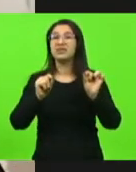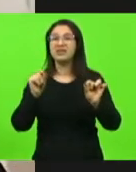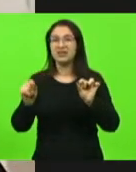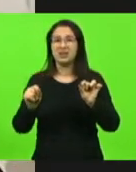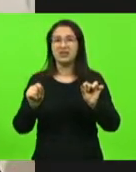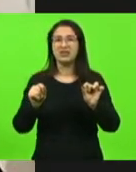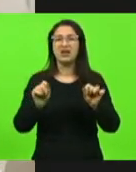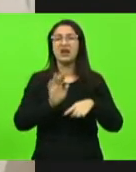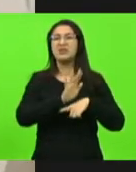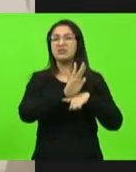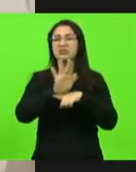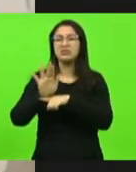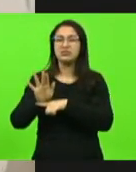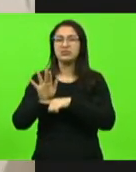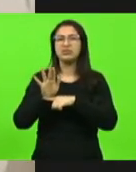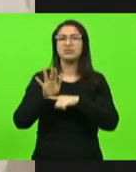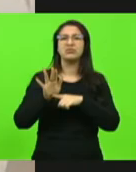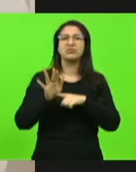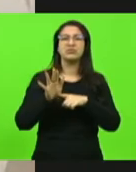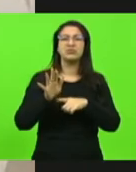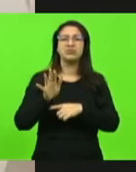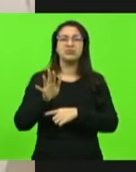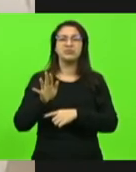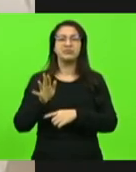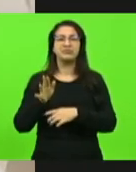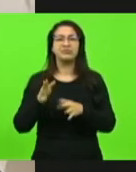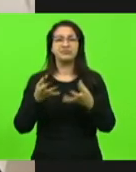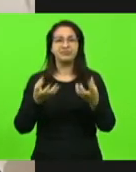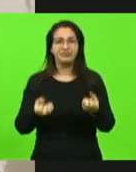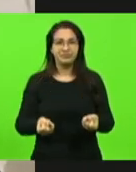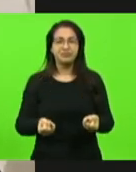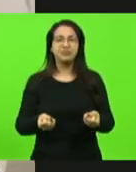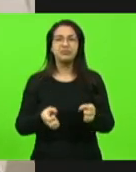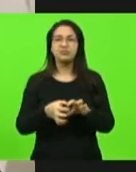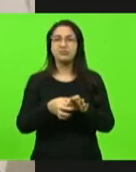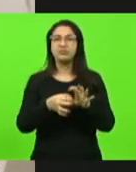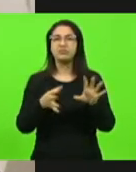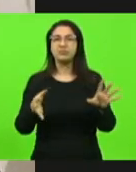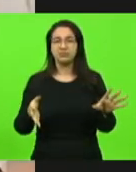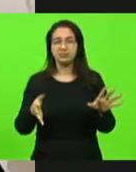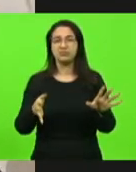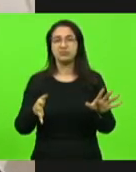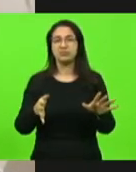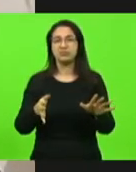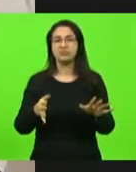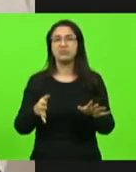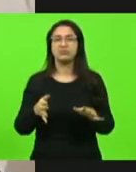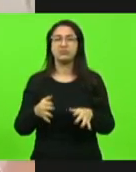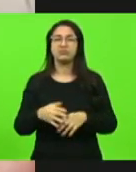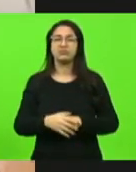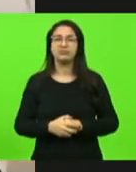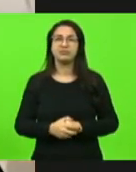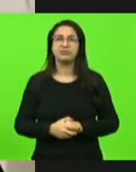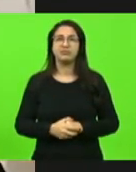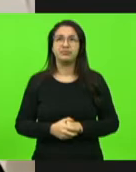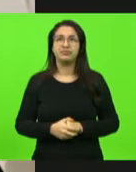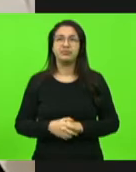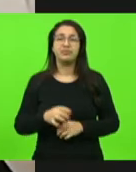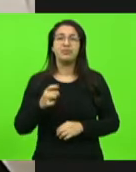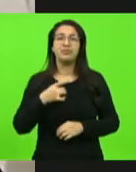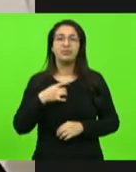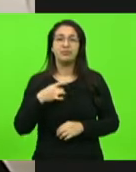ajudaram a praticar o ato talvez mais covarde, mais covarde mesmo, porque tem medo de